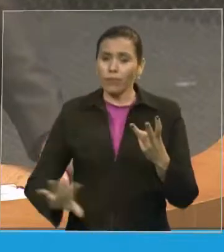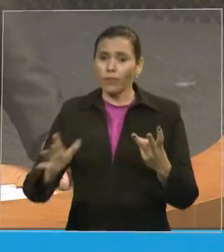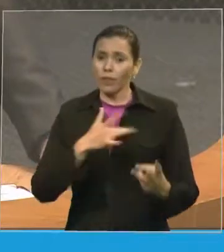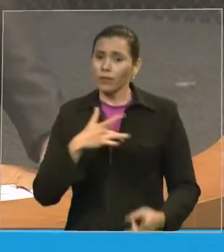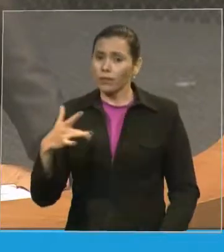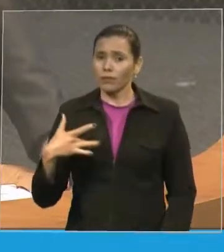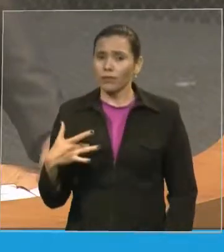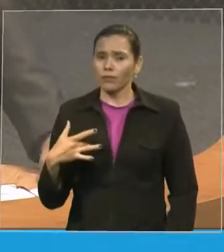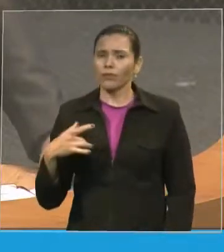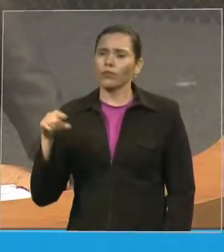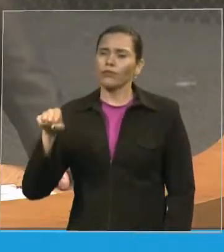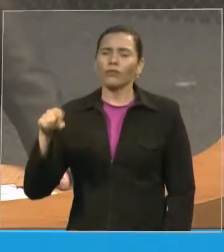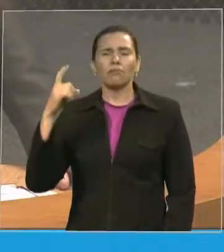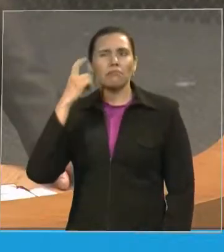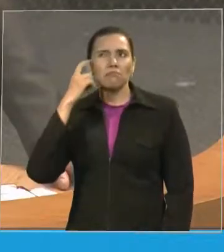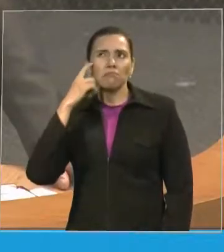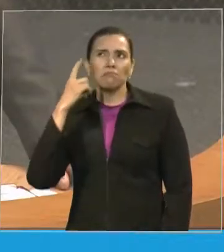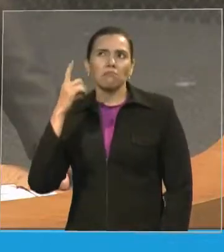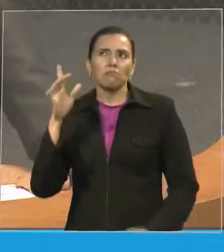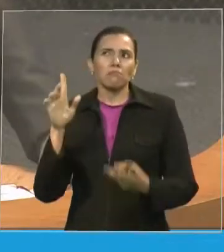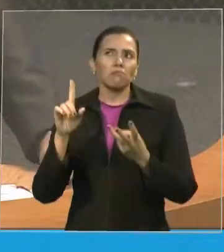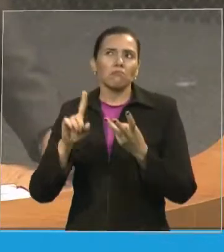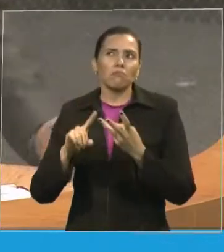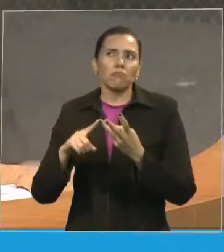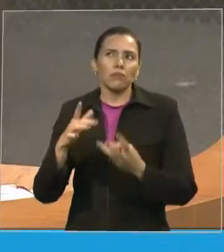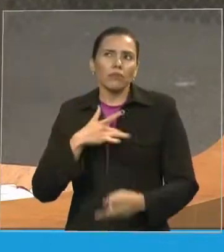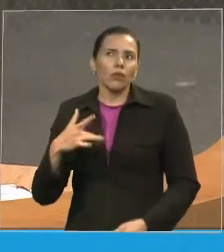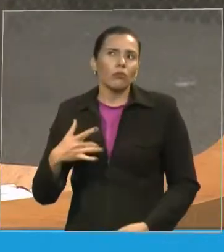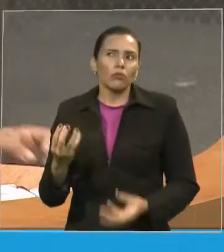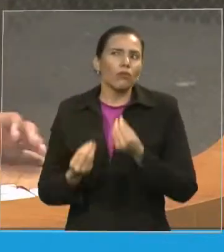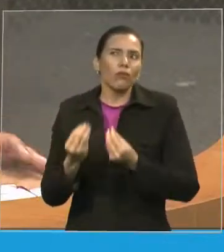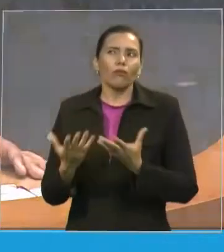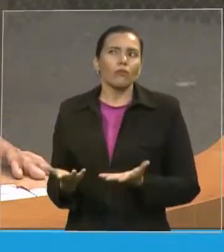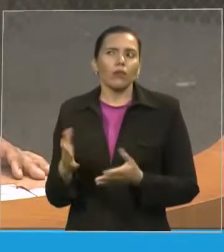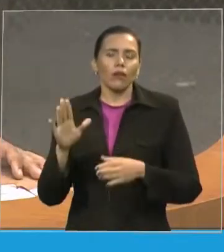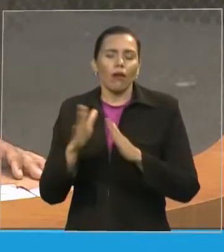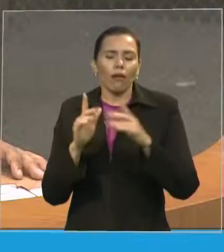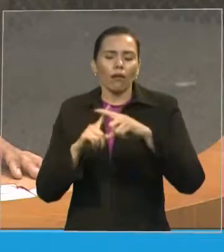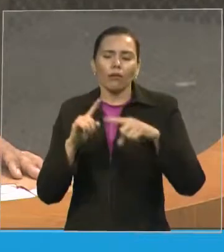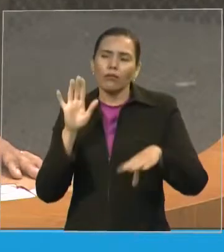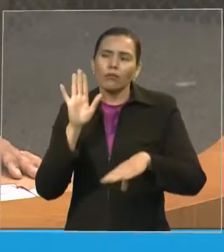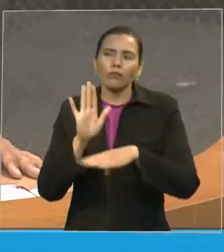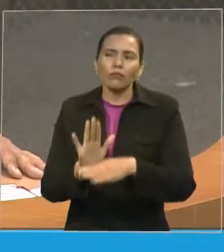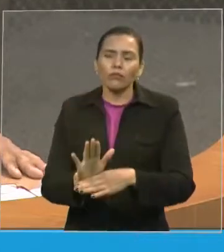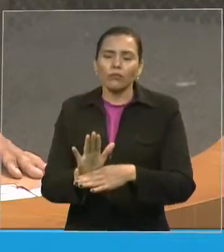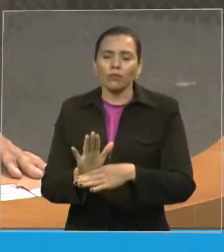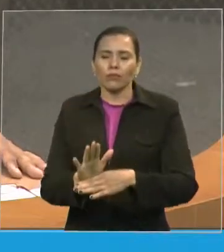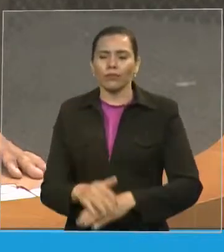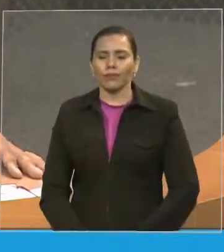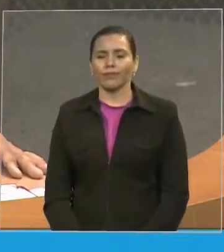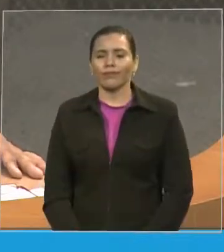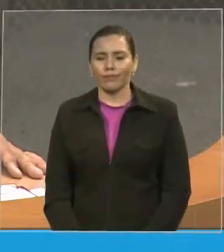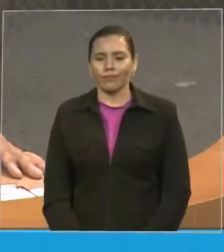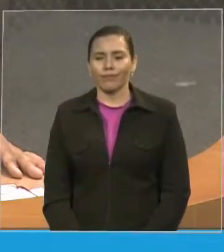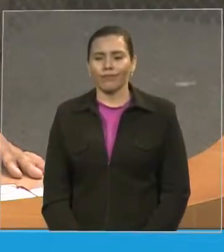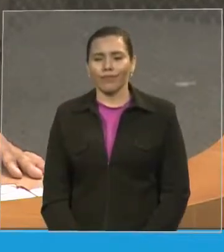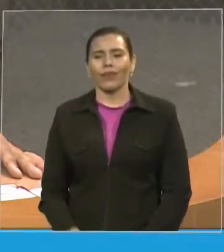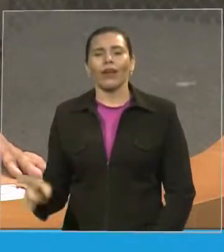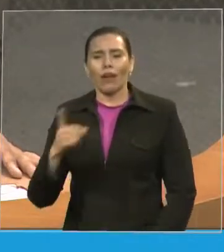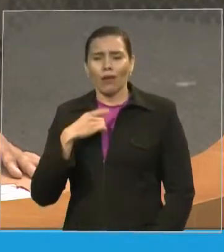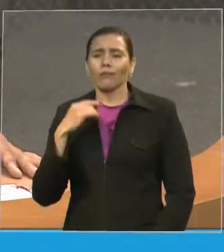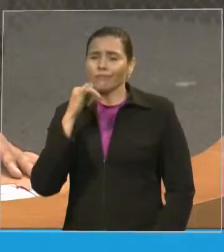será na saúde, pastor Ivan? Deputada Francisca Primo. Nós estamos aqui diante de homens e mulheres